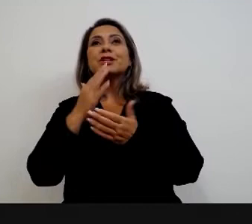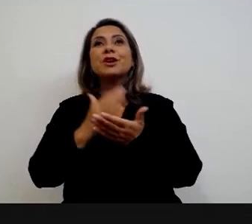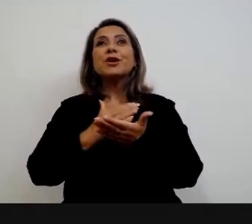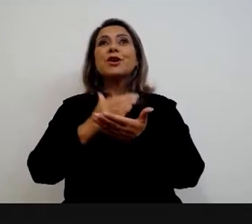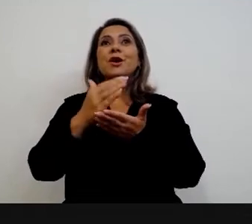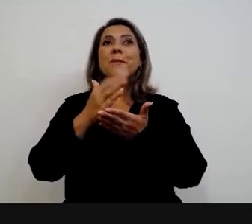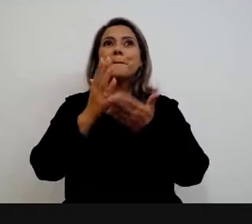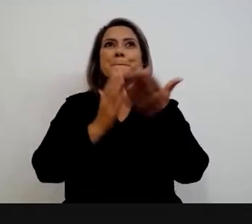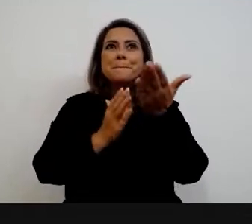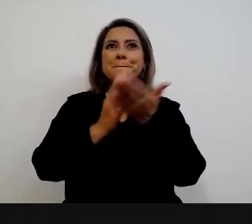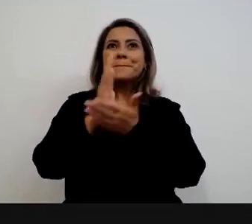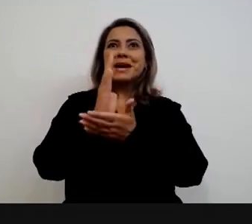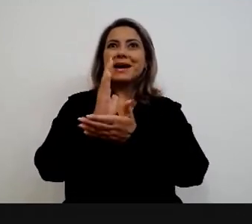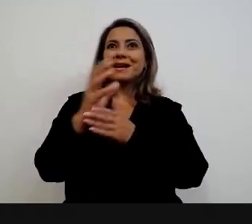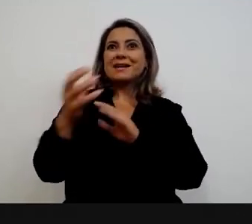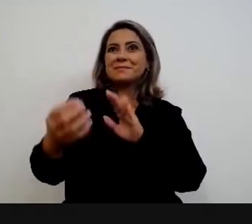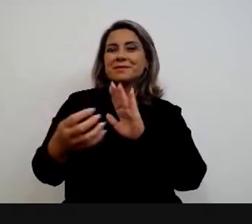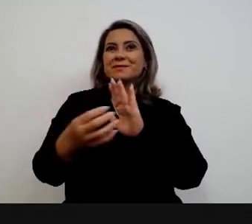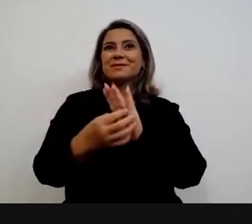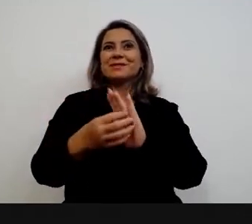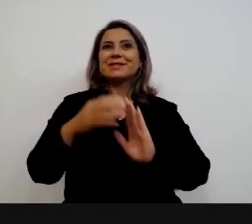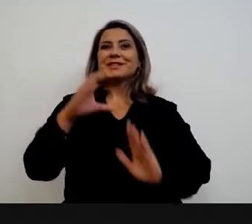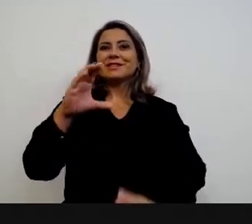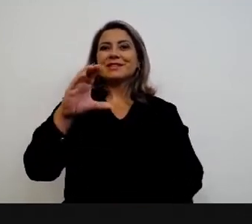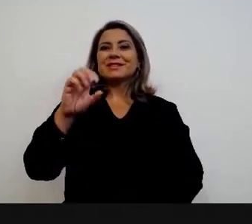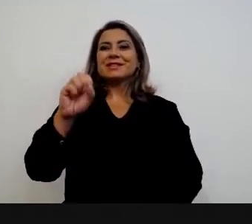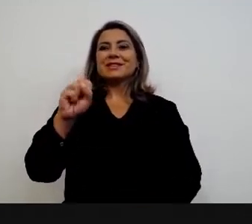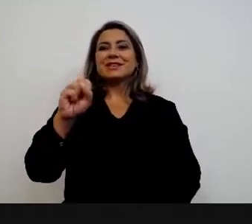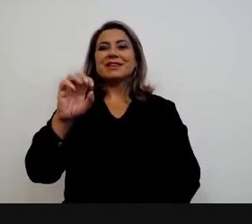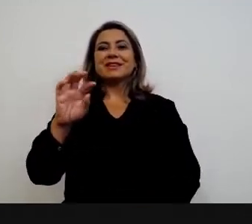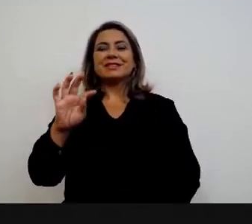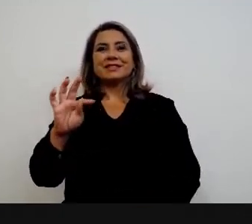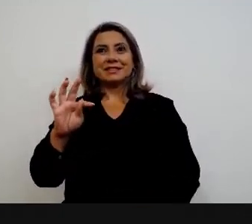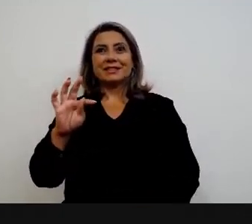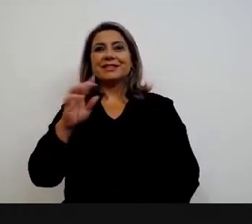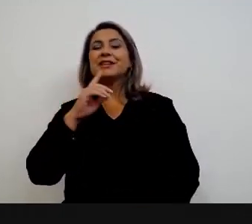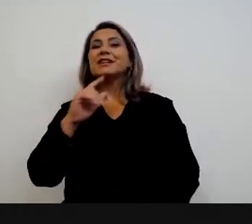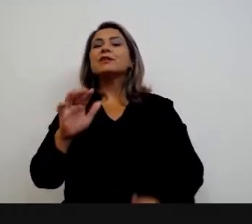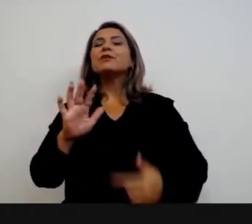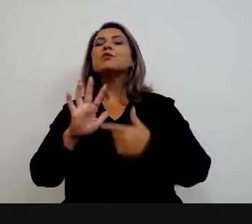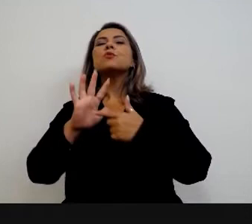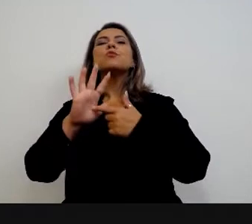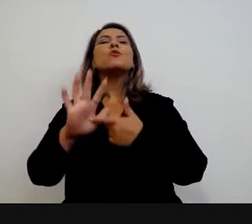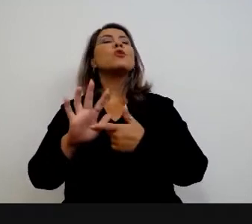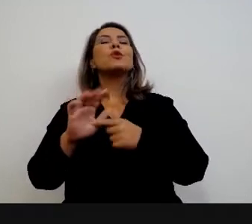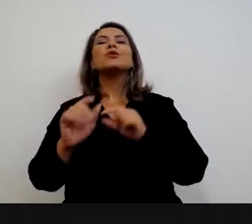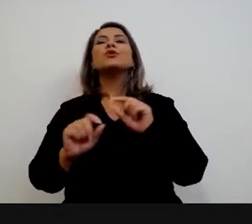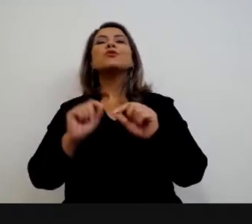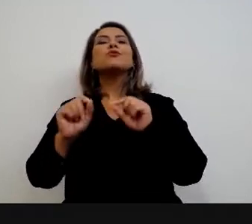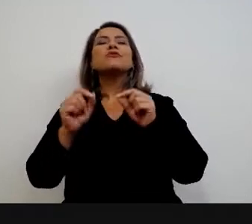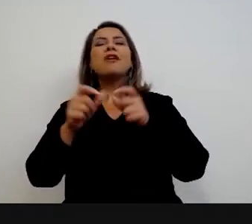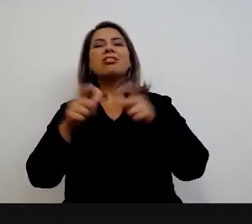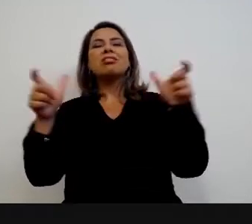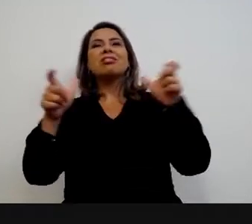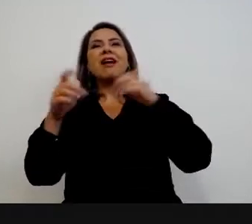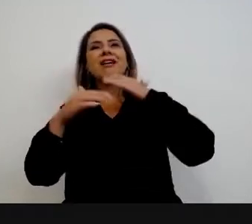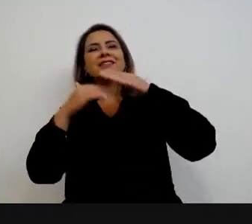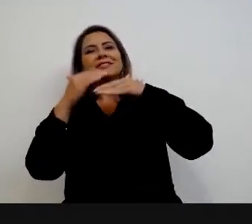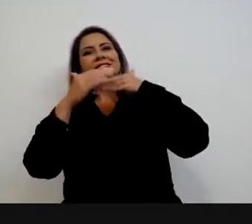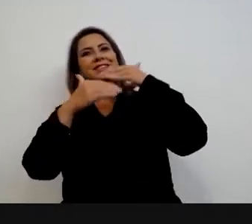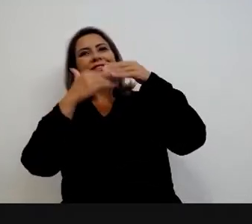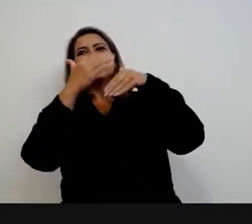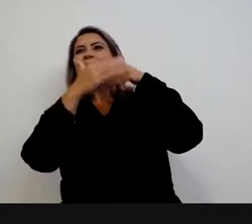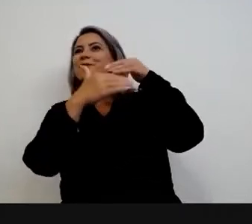entrado para um concurso da CST, mas, de qualquer forma, isso só demonstra esse crescimento, essa